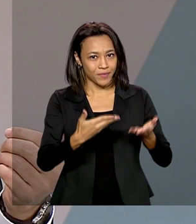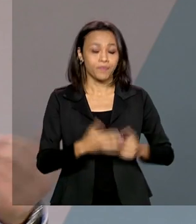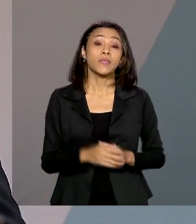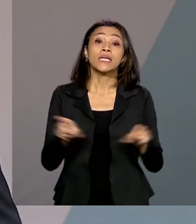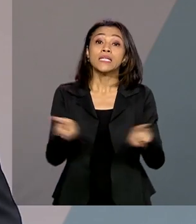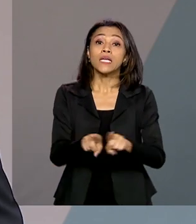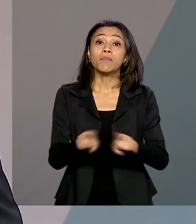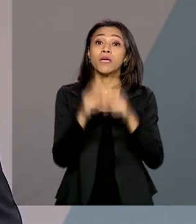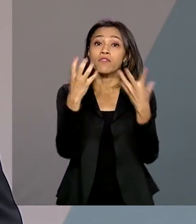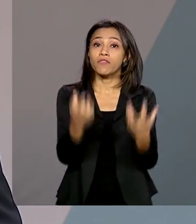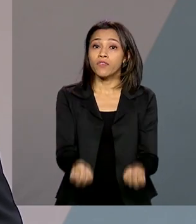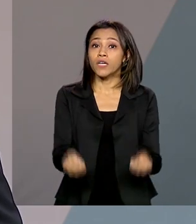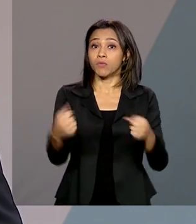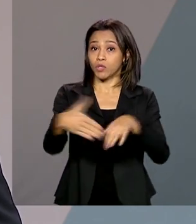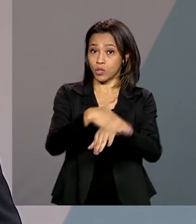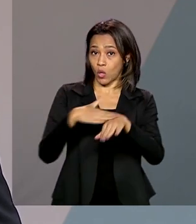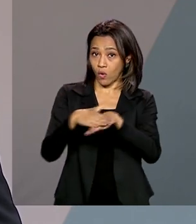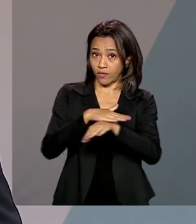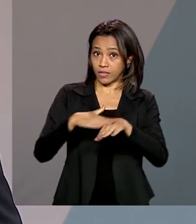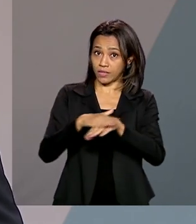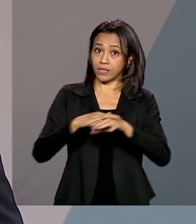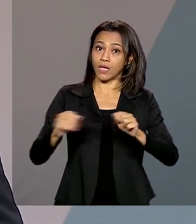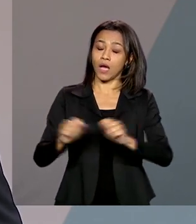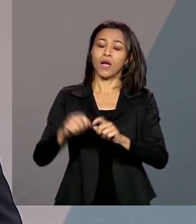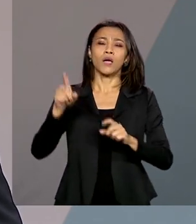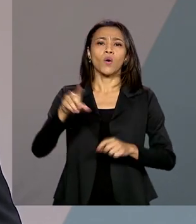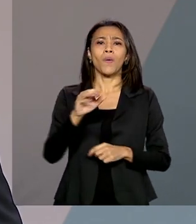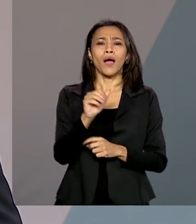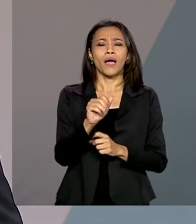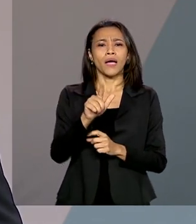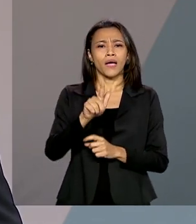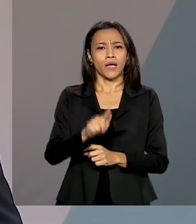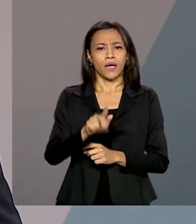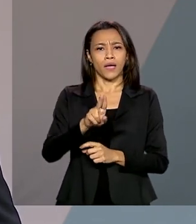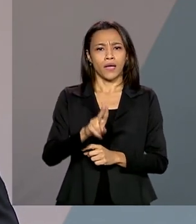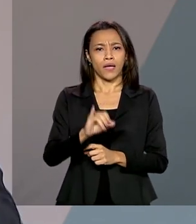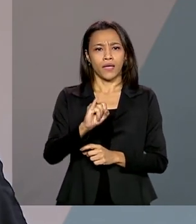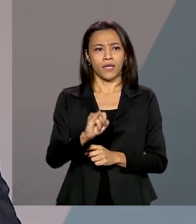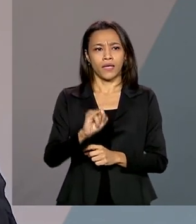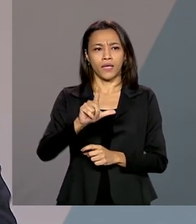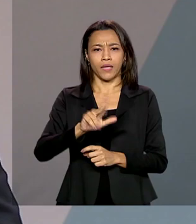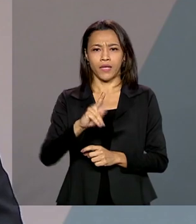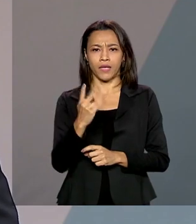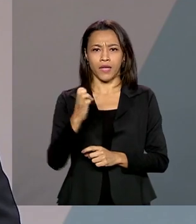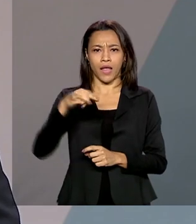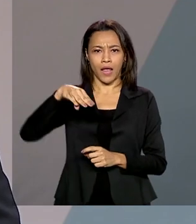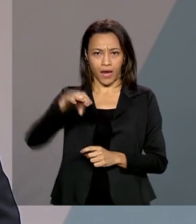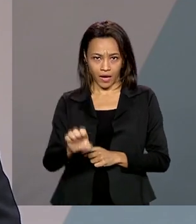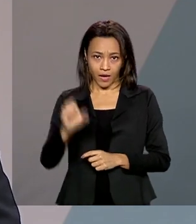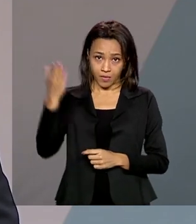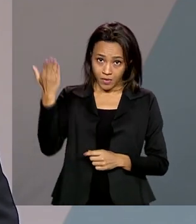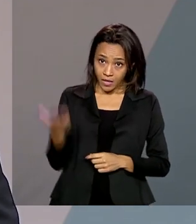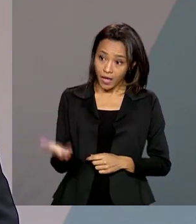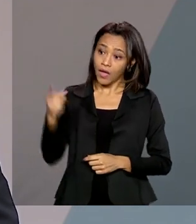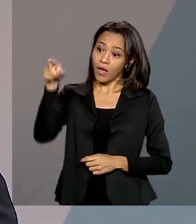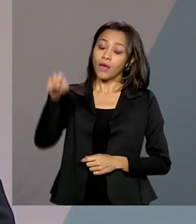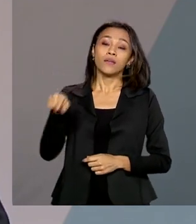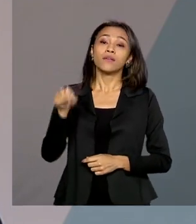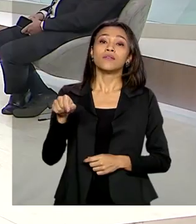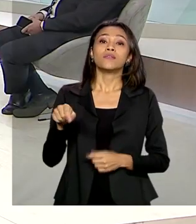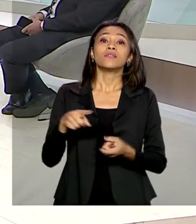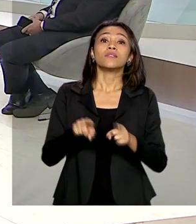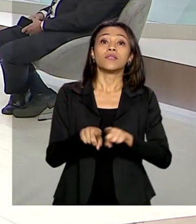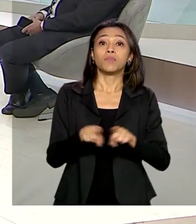conversar com o Guilherme Afif Domingos, assessor especial do Ministério da Economia e do Ministro da Economia, Paulo